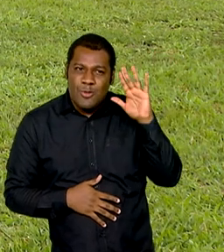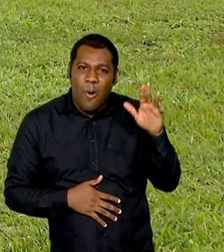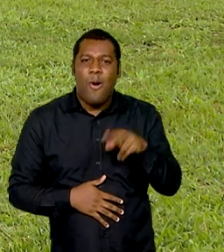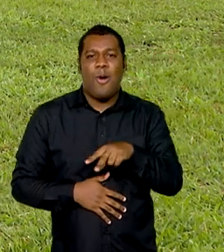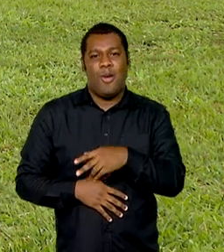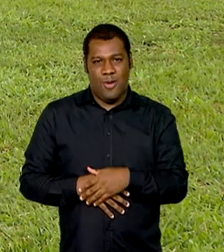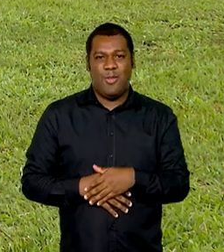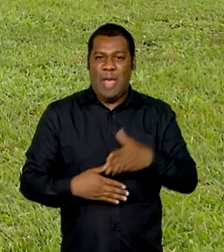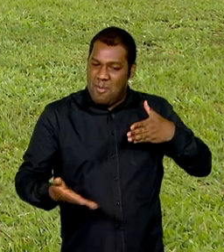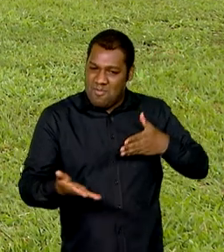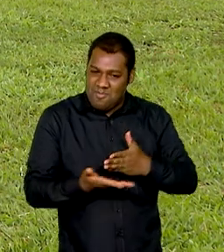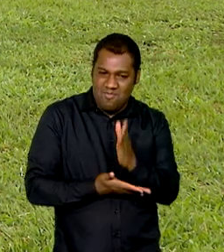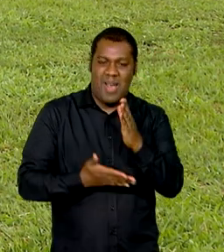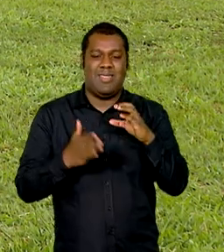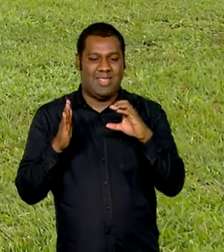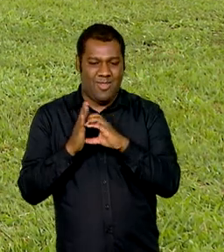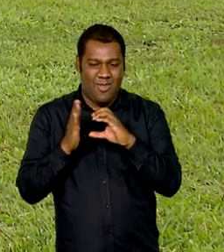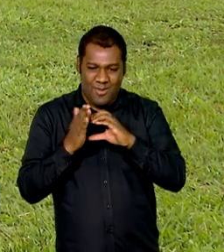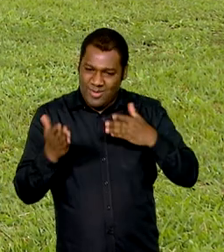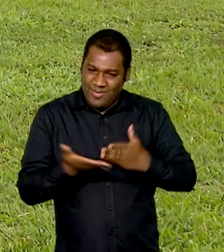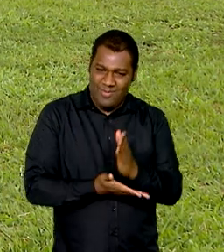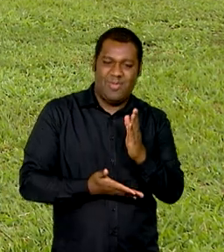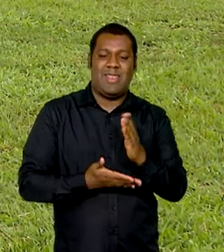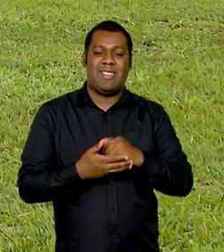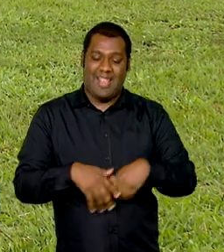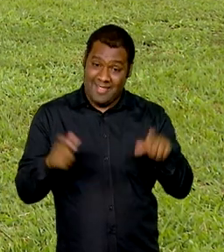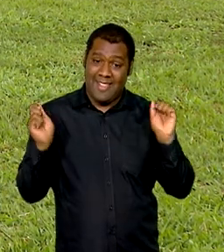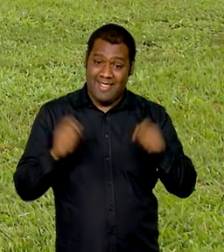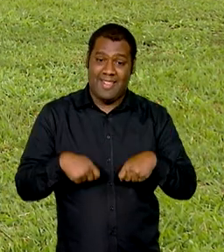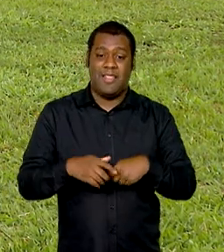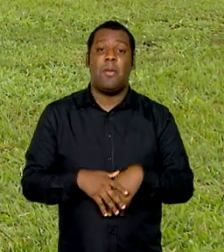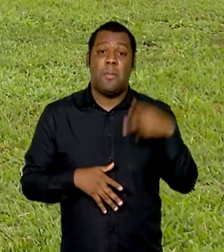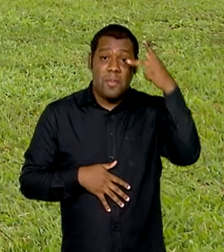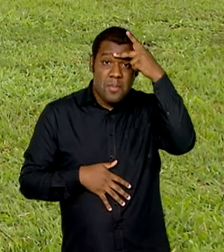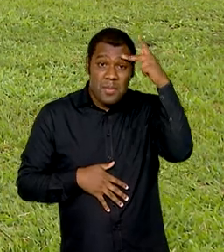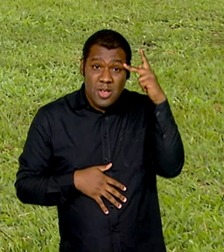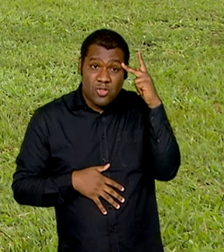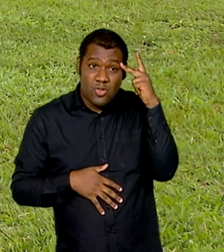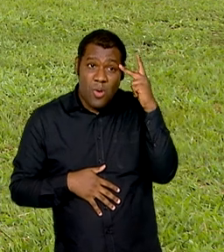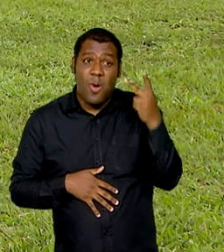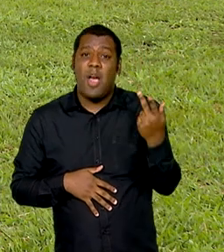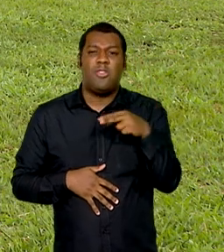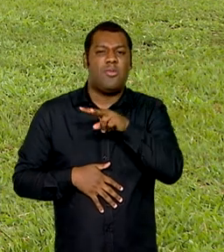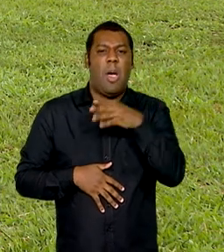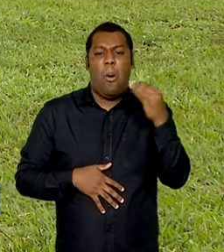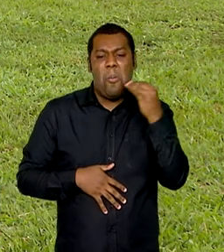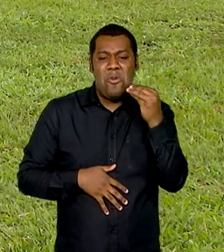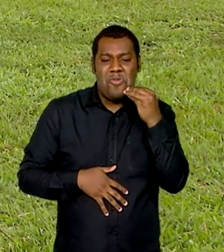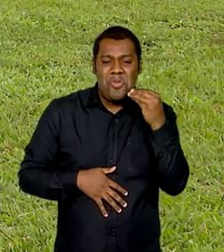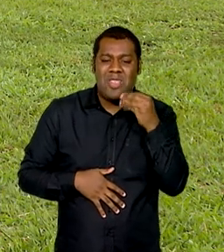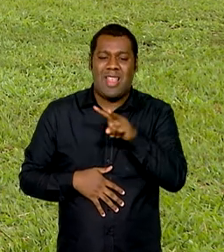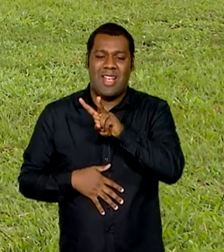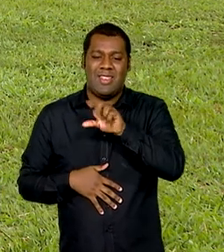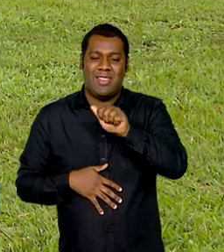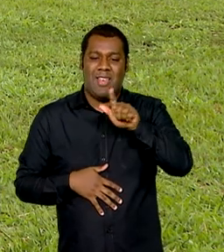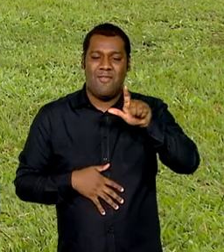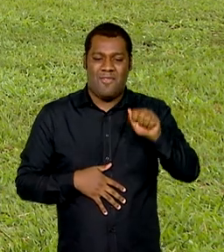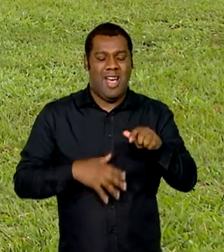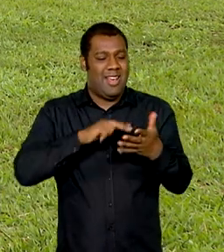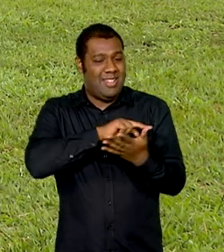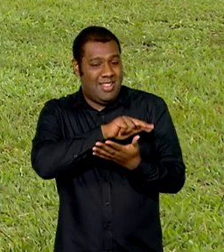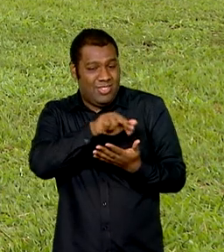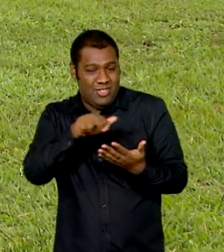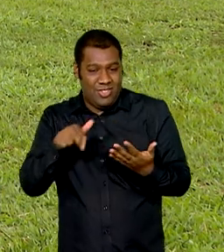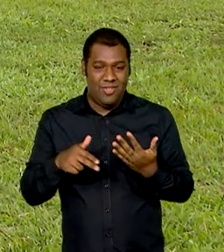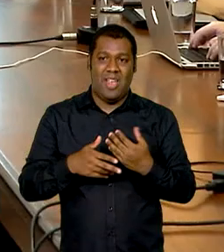público. Com uma única inscrição, os candidatos vão poder disputar várias vagas pelo país, desde que sejam em uma